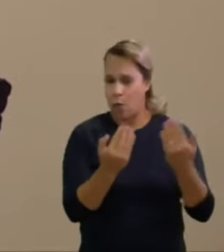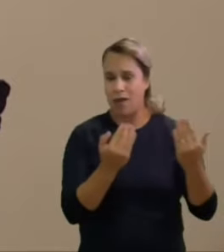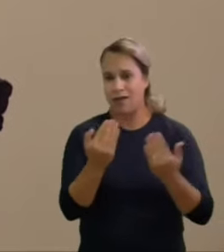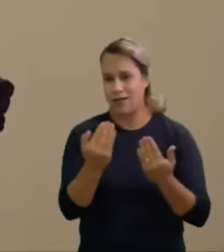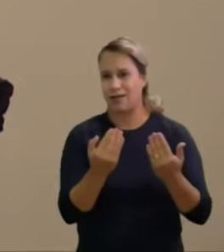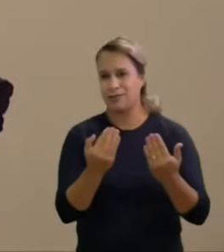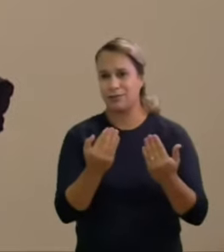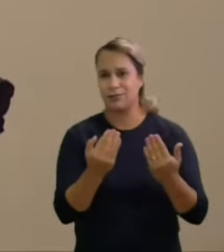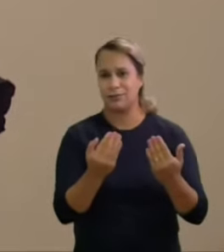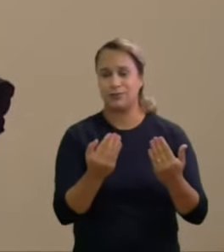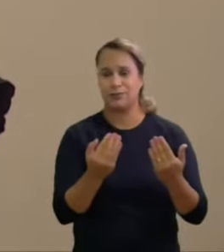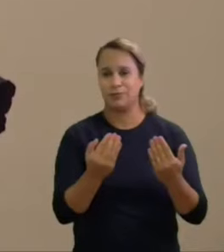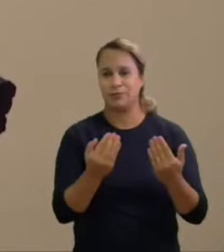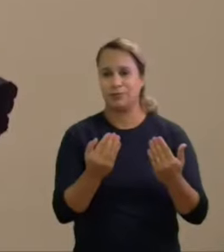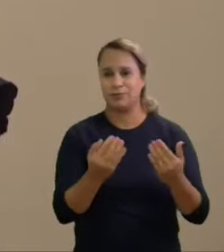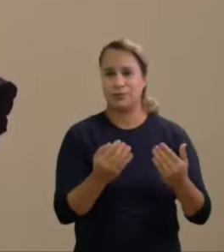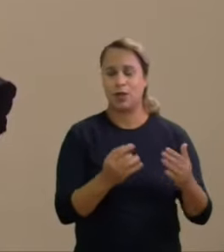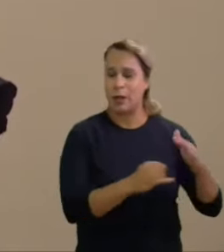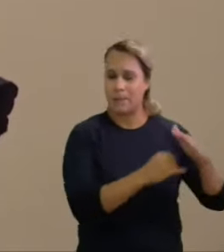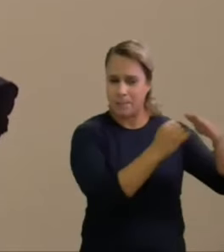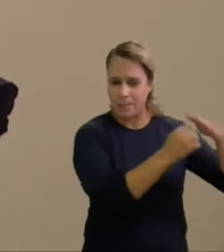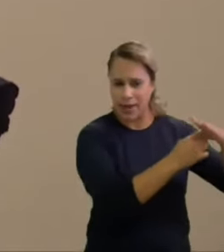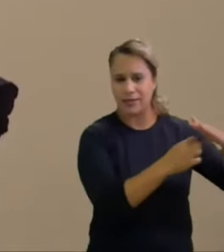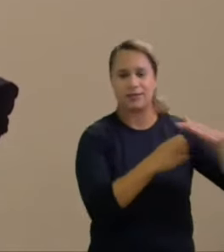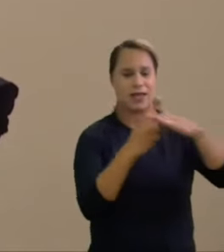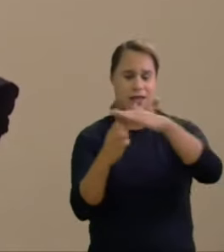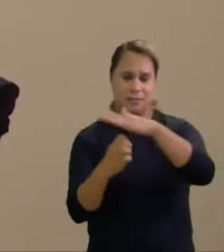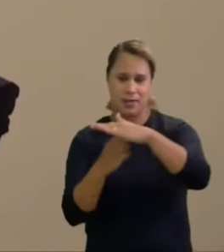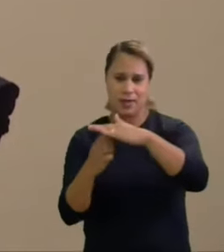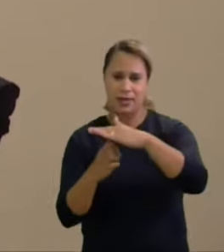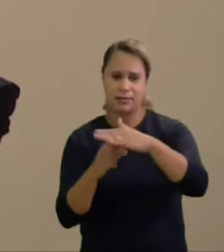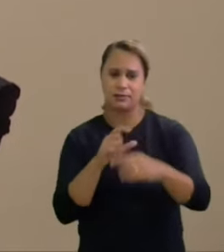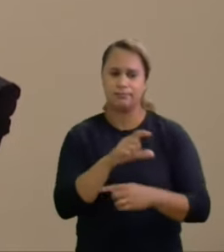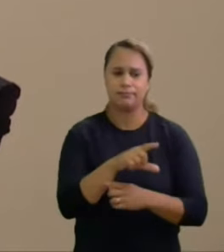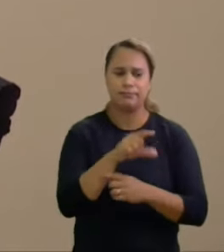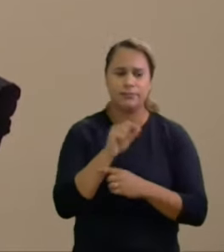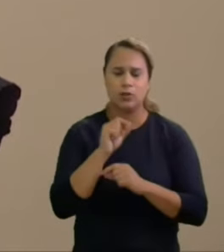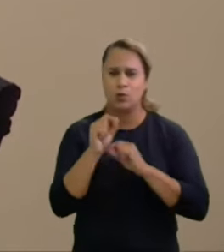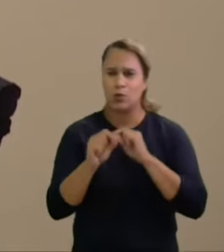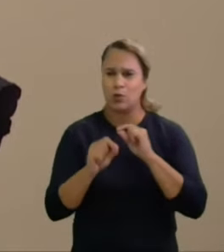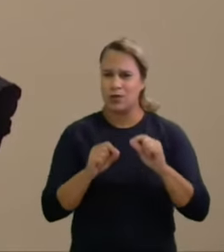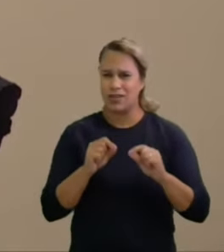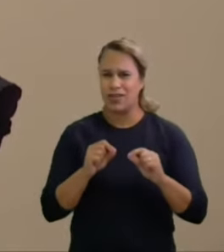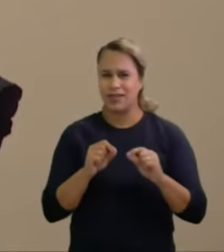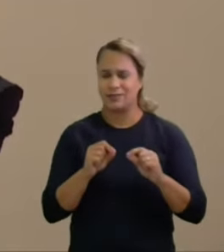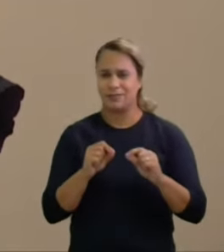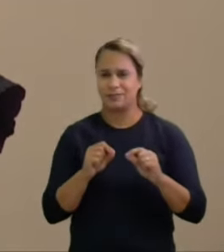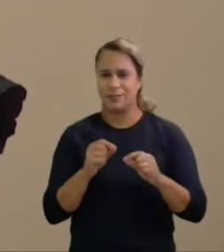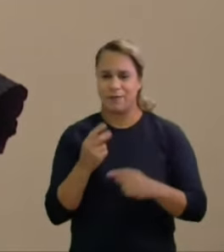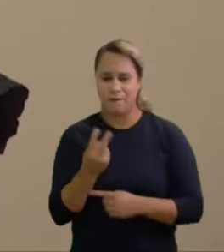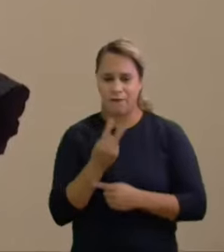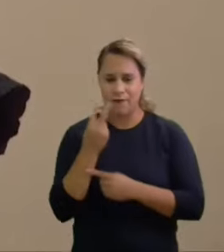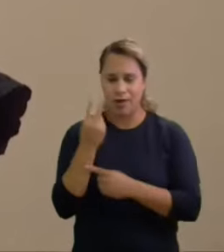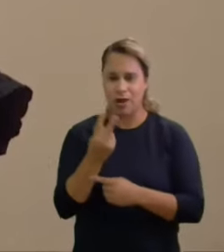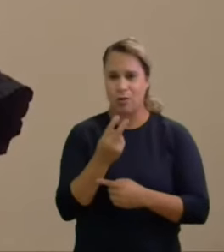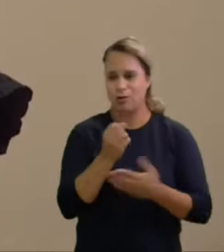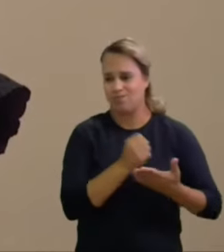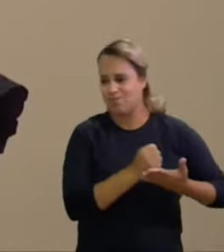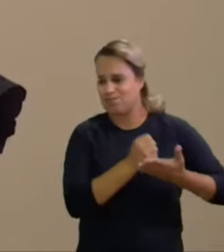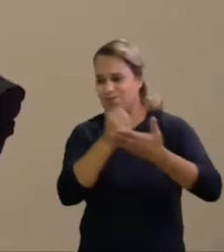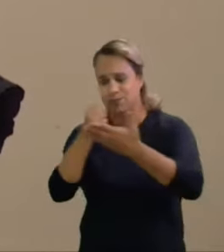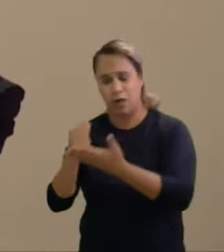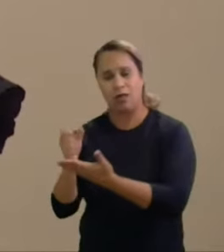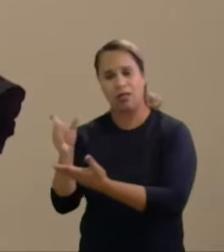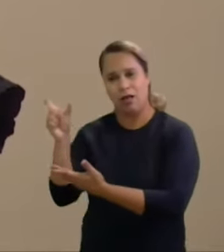escritórios e daí extrair a conclusão de que teria havido a malversação dos valores em favor da campanha do investigado Sérgio